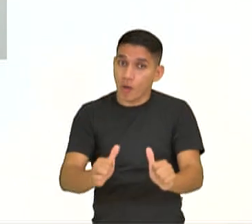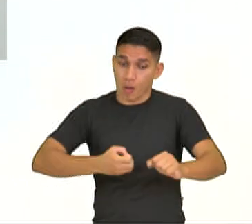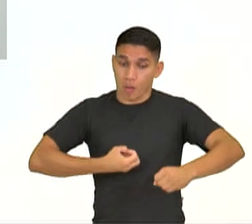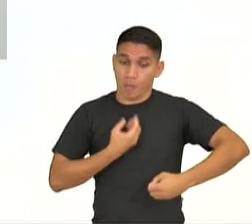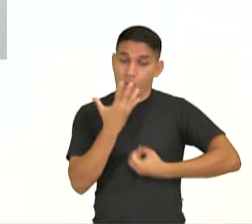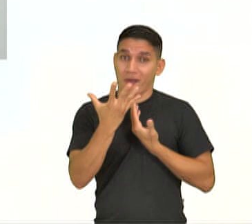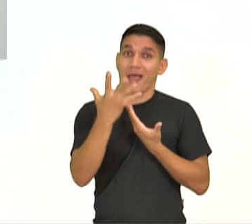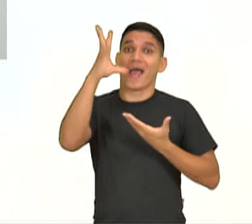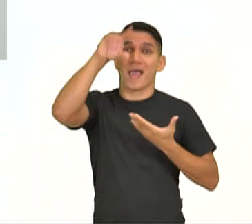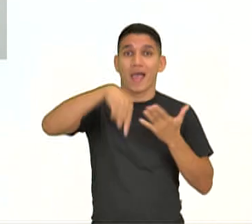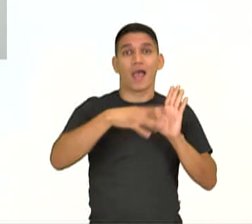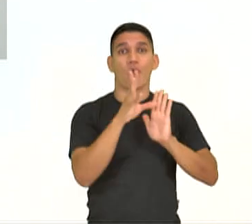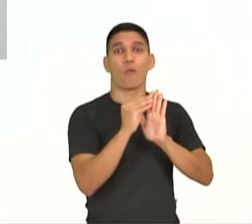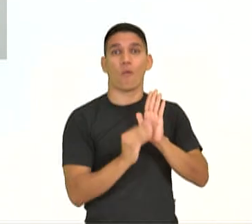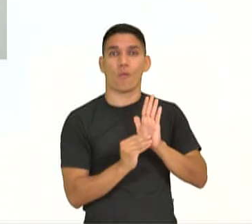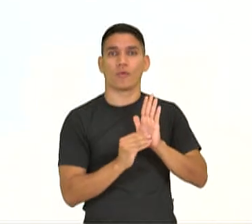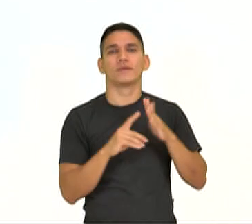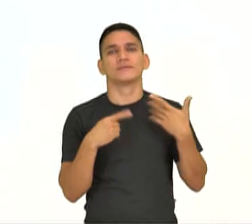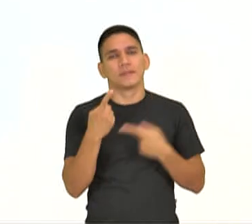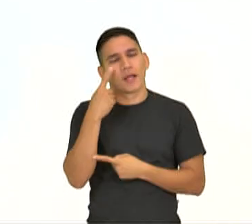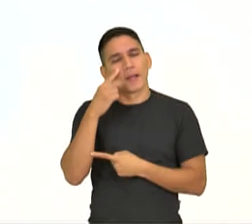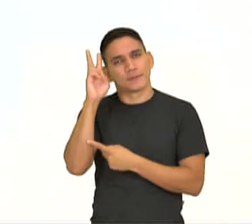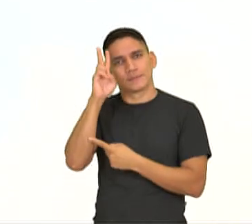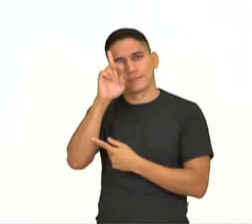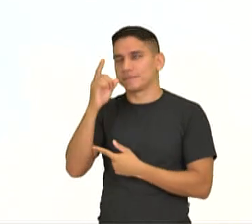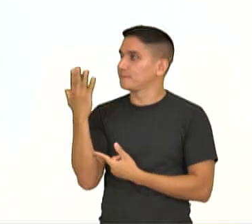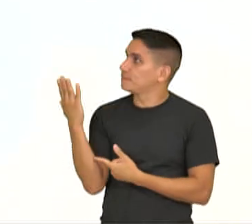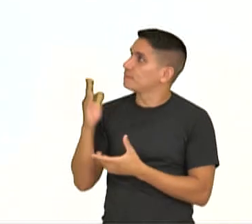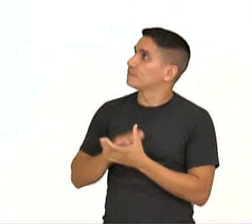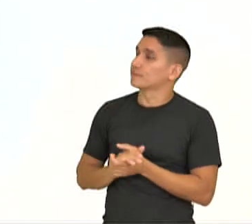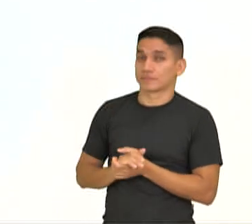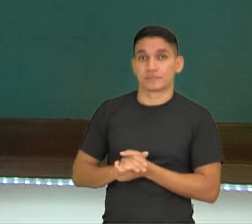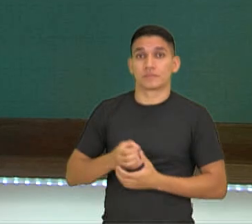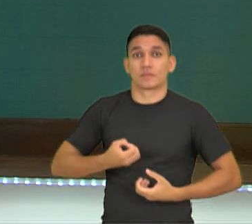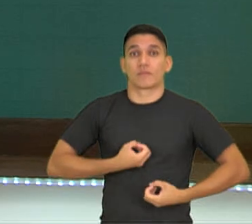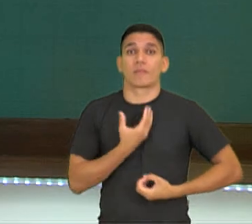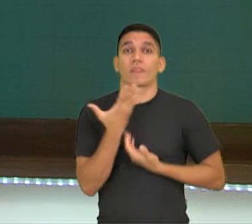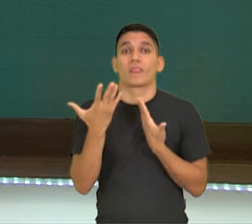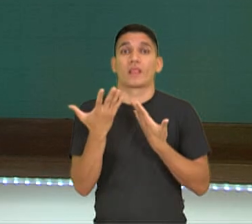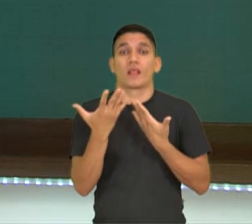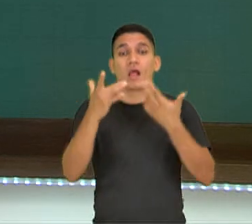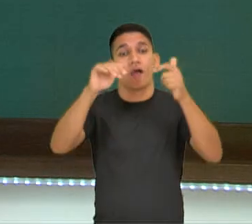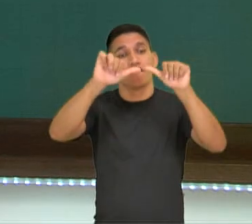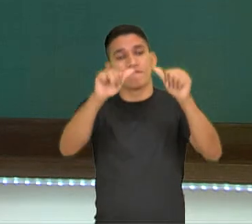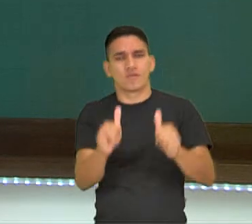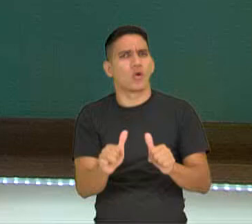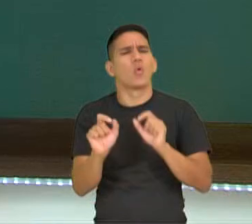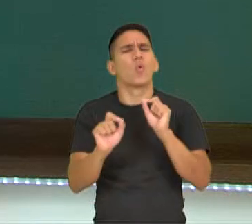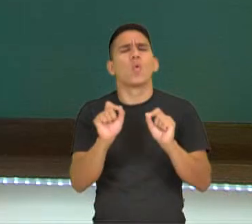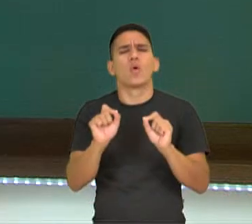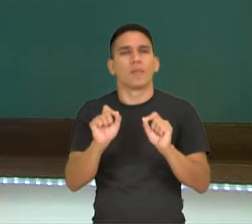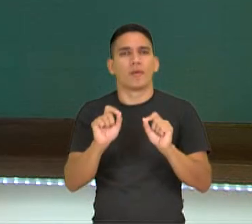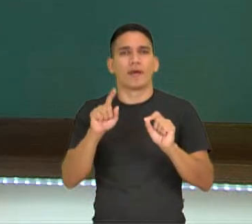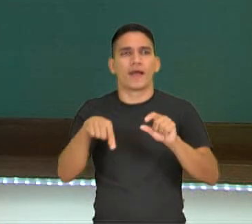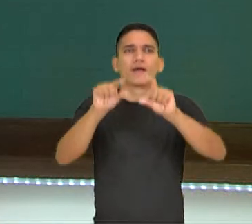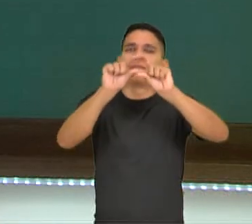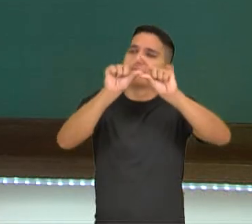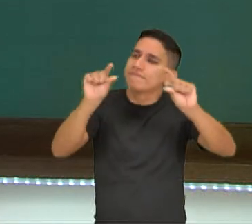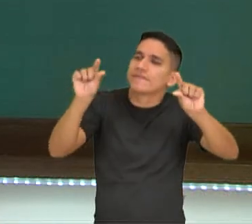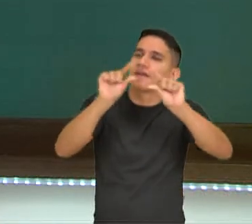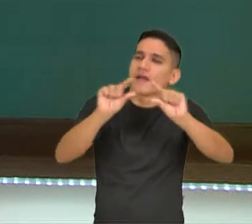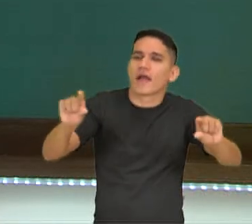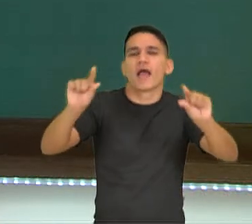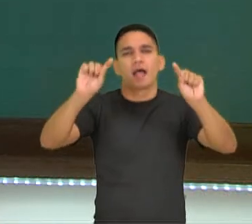conteúdo. Vamos relembrar isso? Poema, forma. Como assim? Versos,